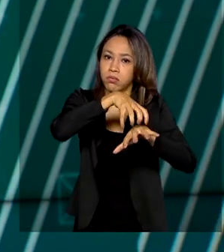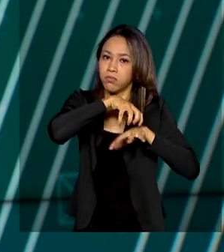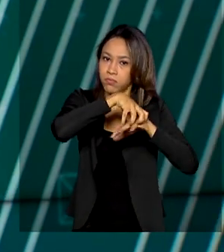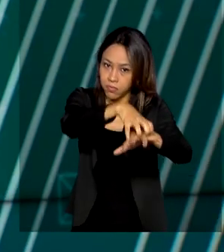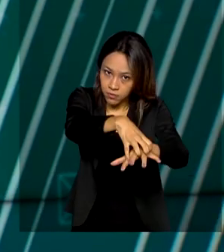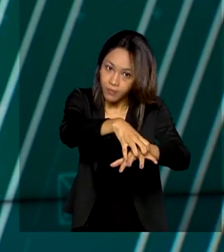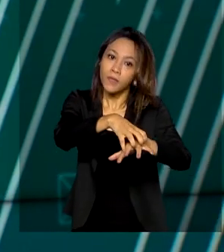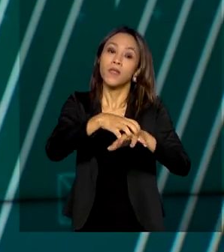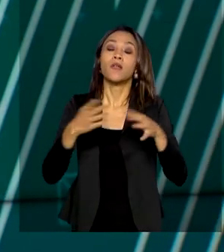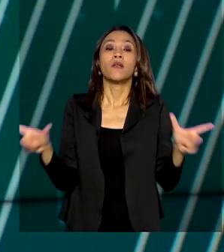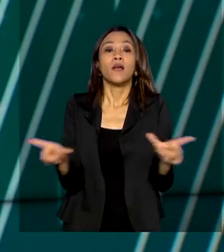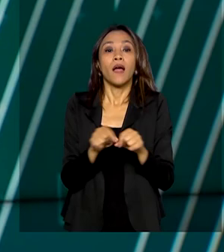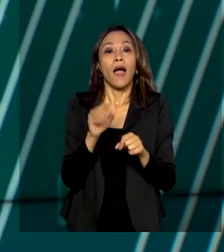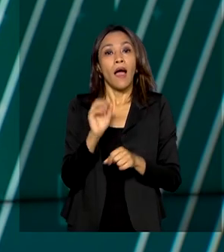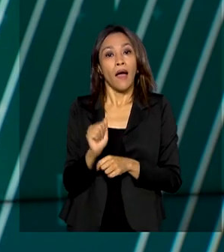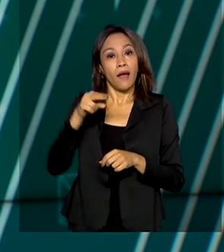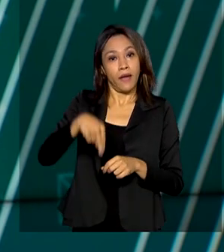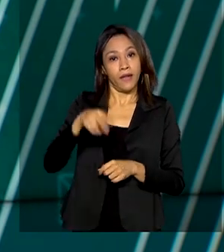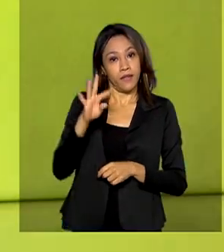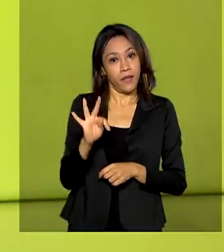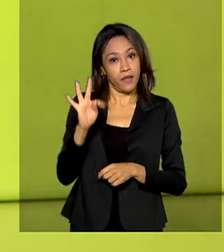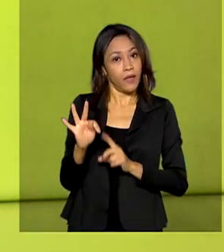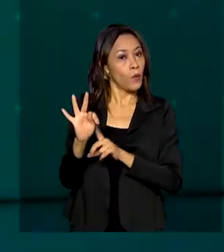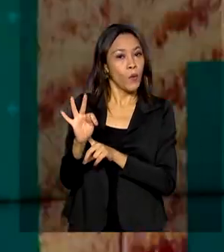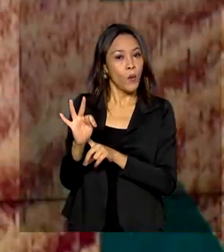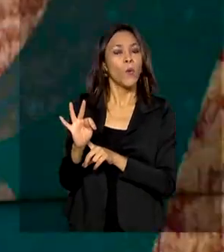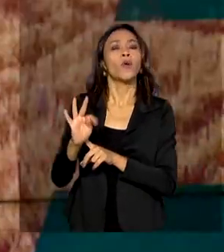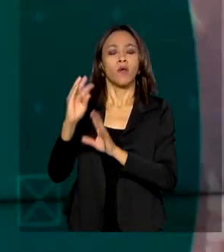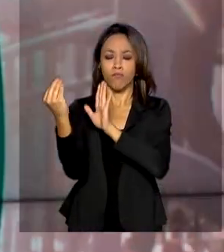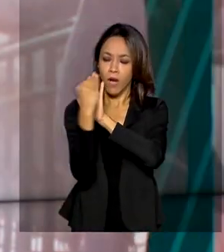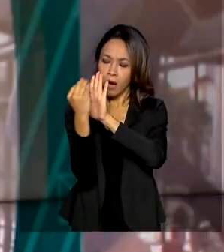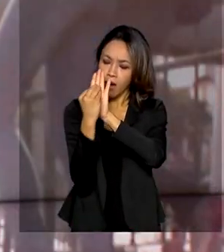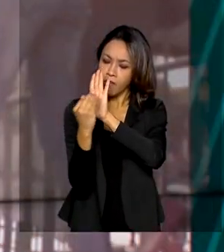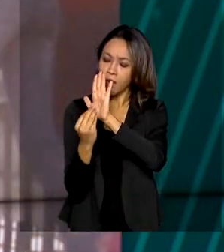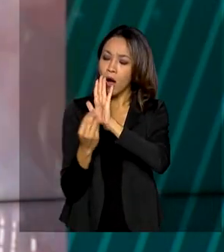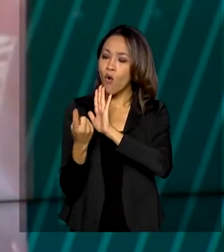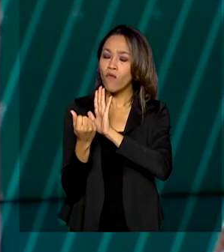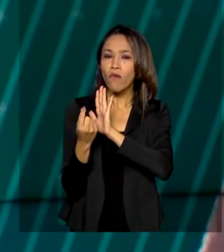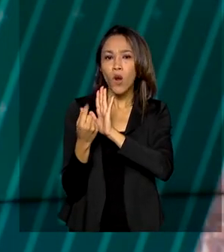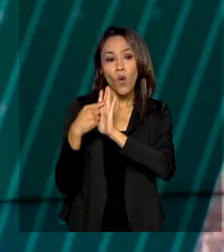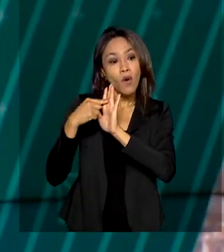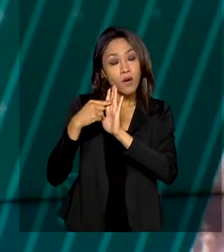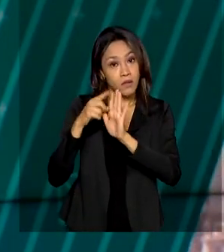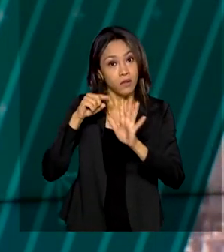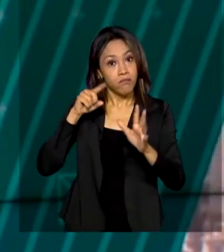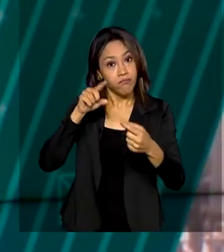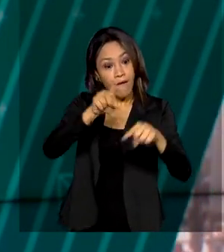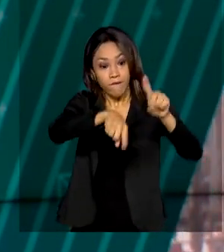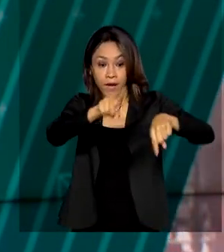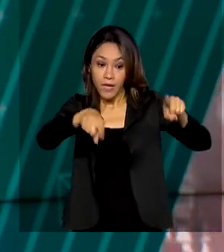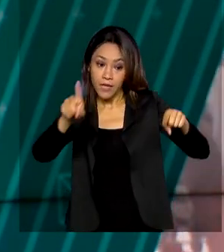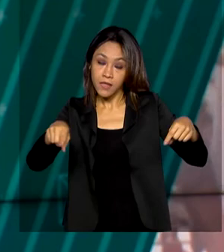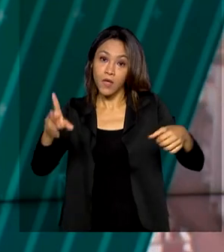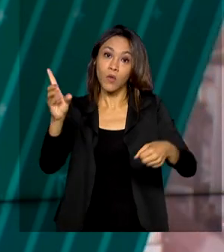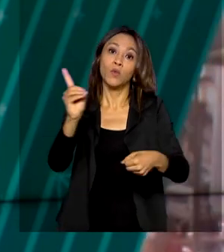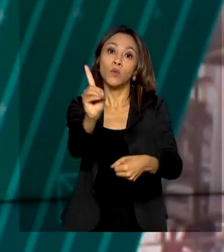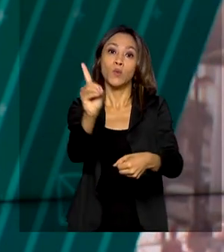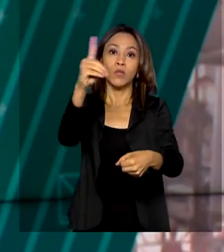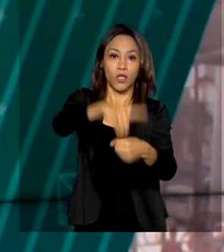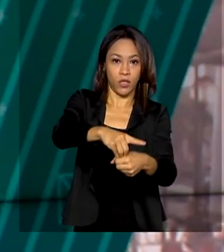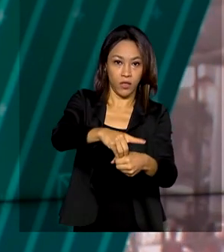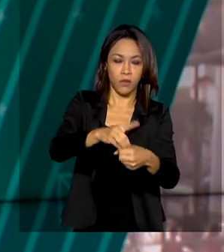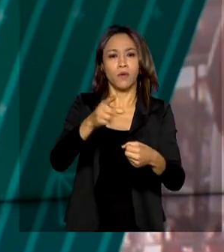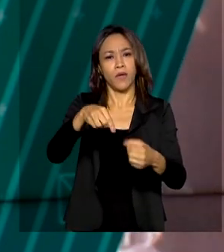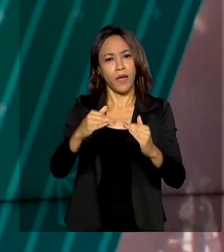de Transportes Terrestres, ANTT, definiu a tarifa considerando a variação no preço do óleo diesel no mercado nacional superior a